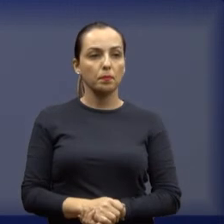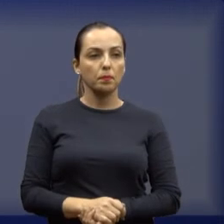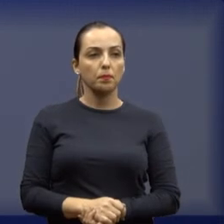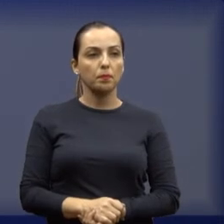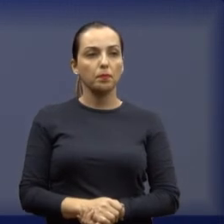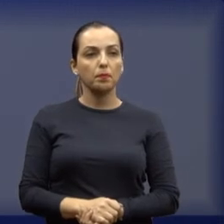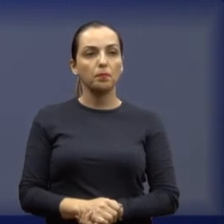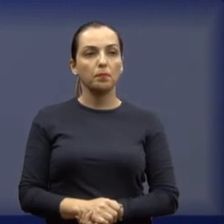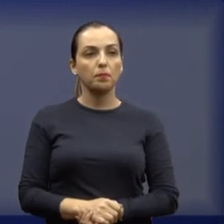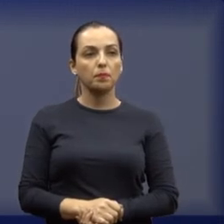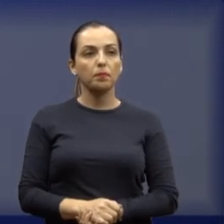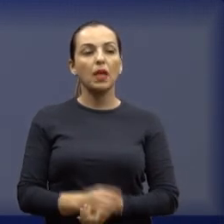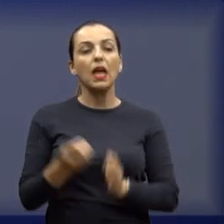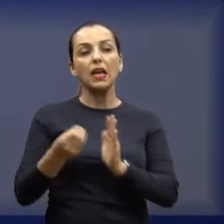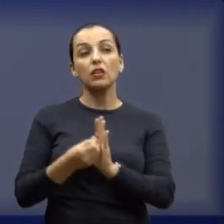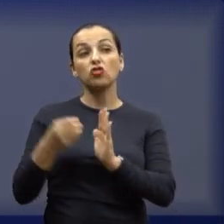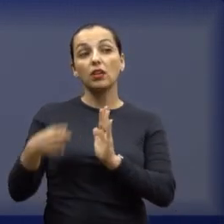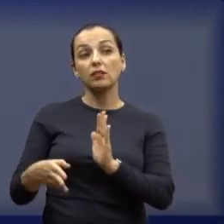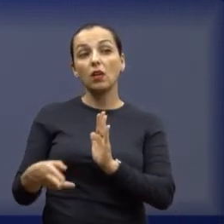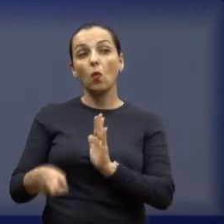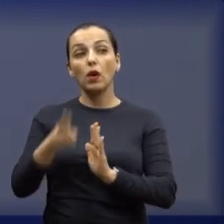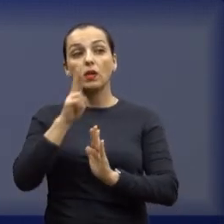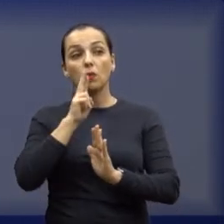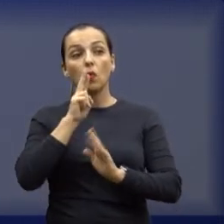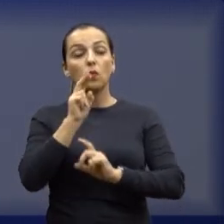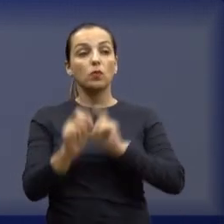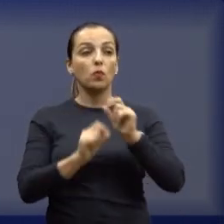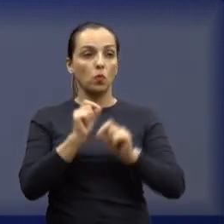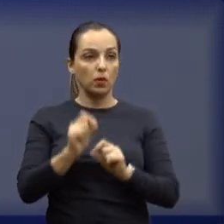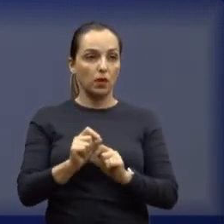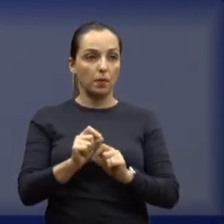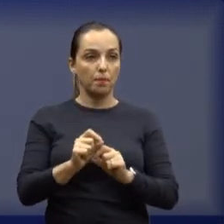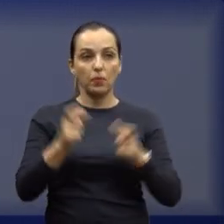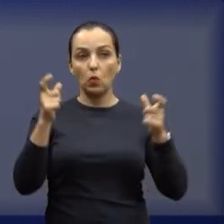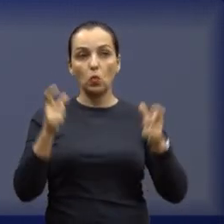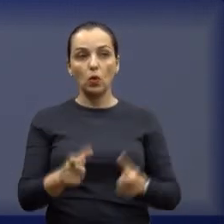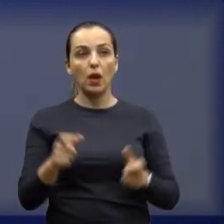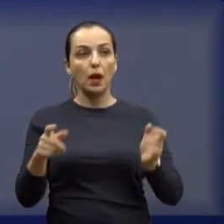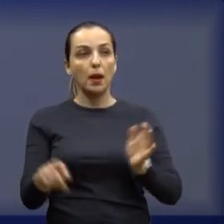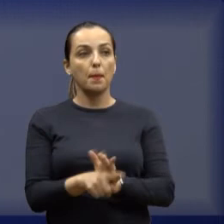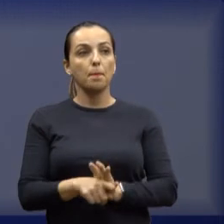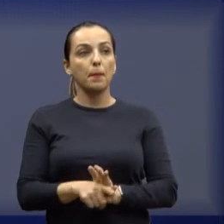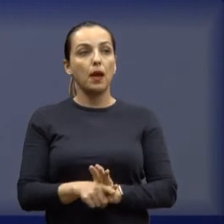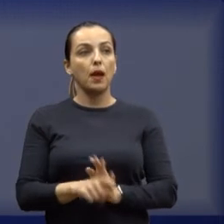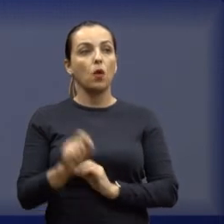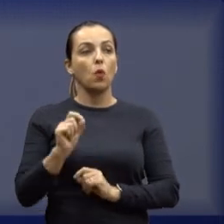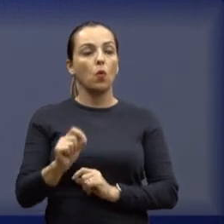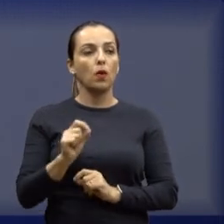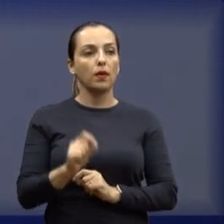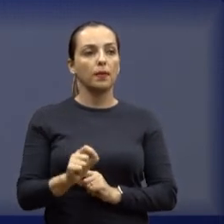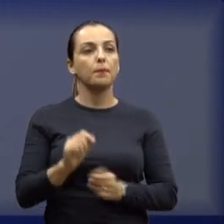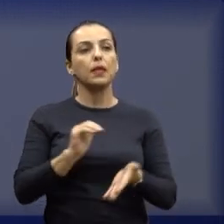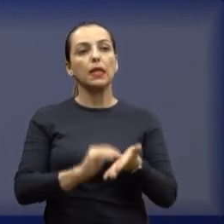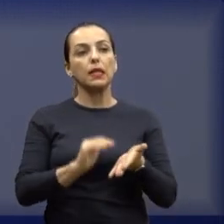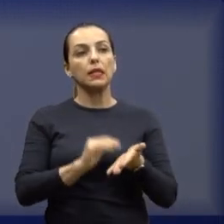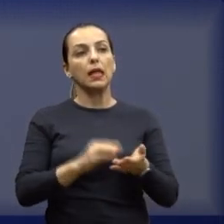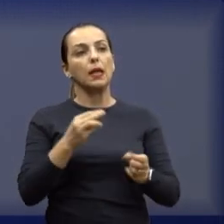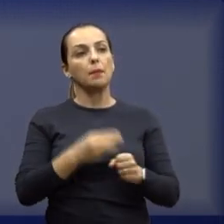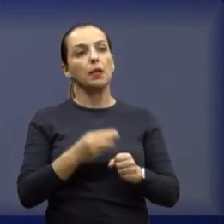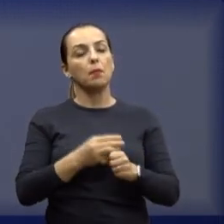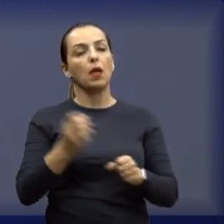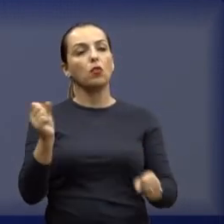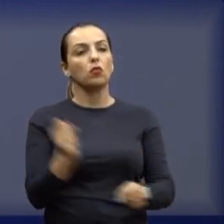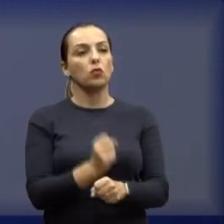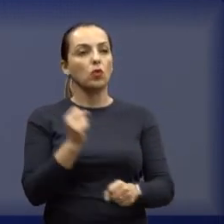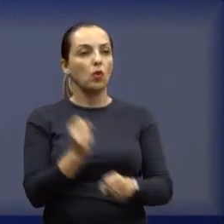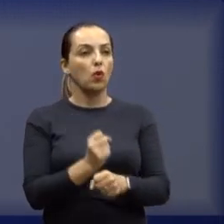cumprimentos, em resposta à indicação sobre o assunto, informamos que a Secretaria Municipal de Obras